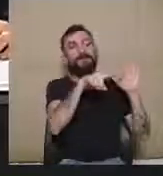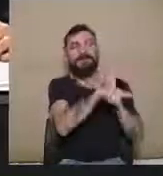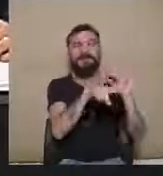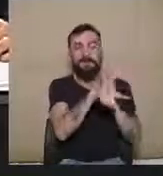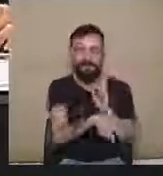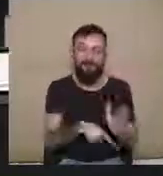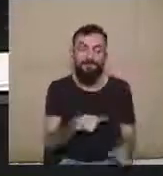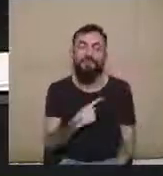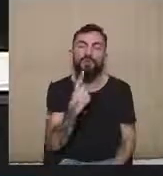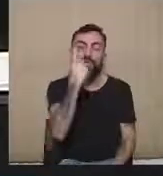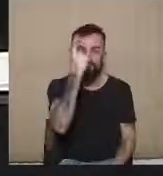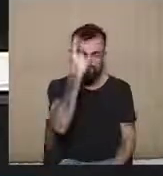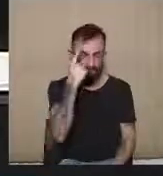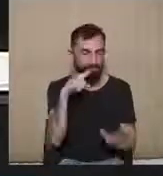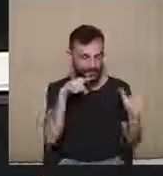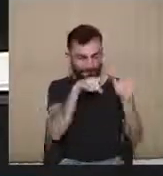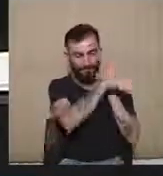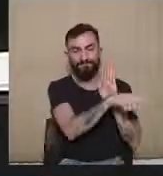questionamento.